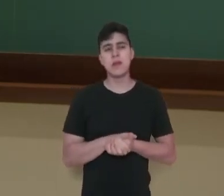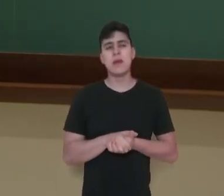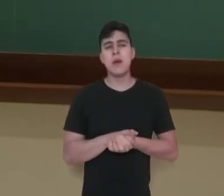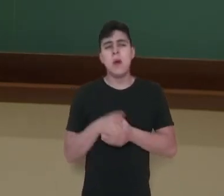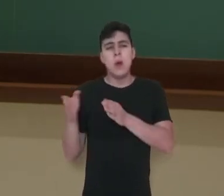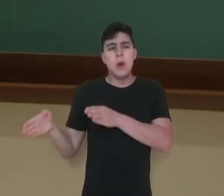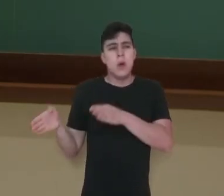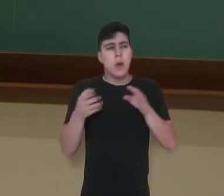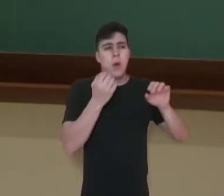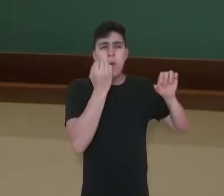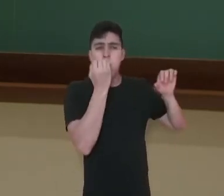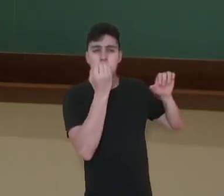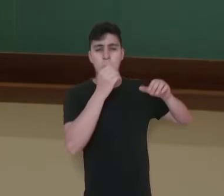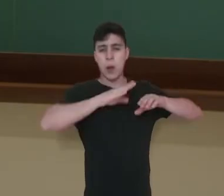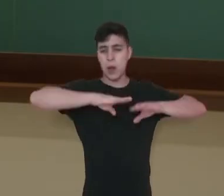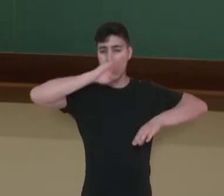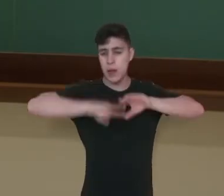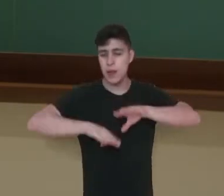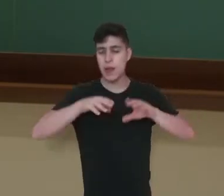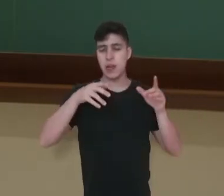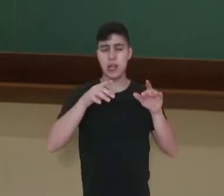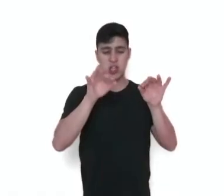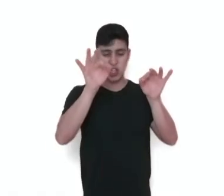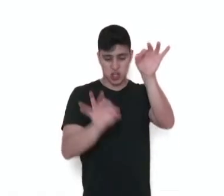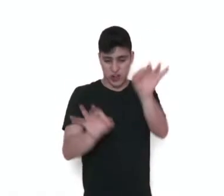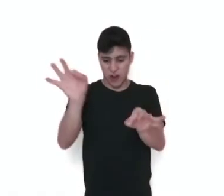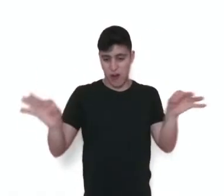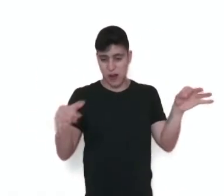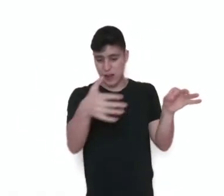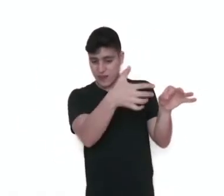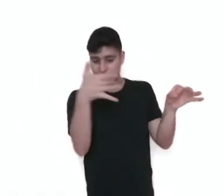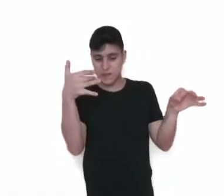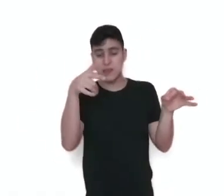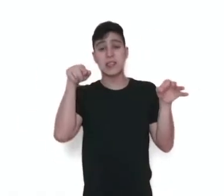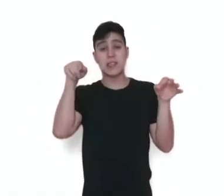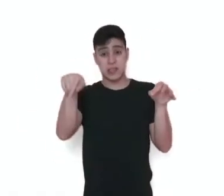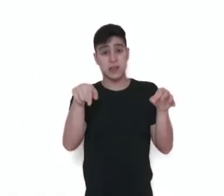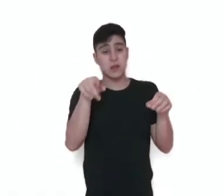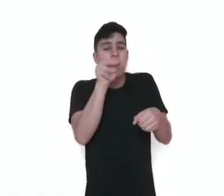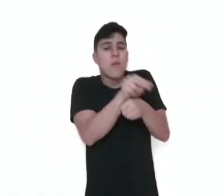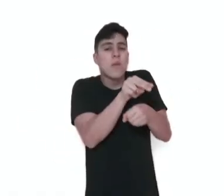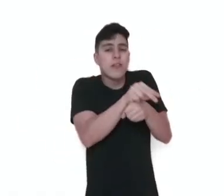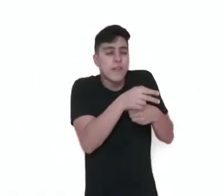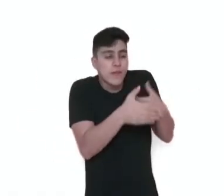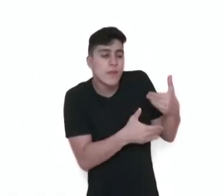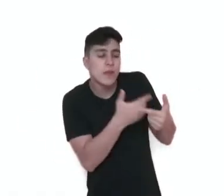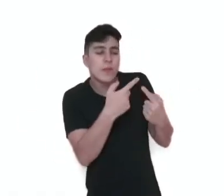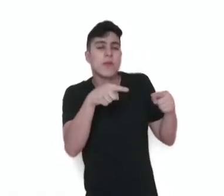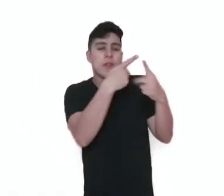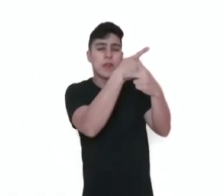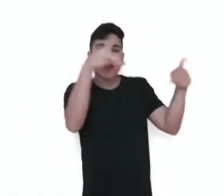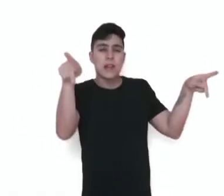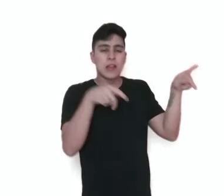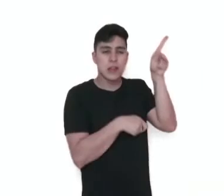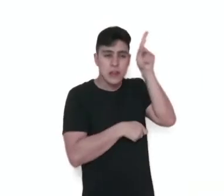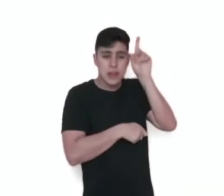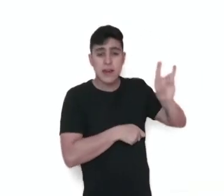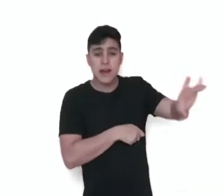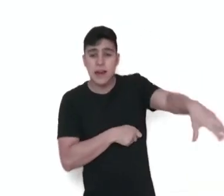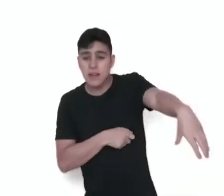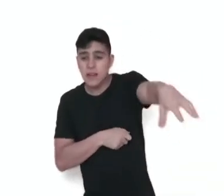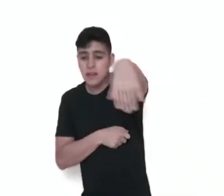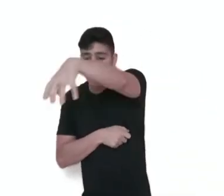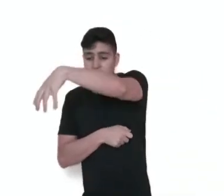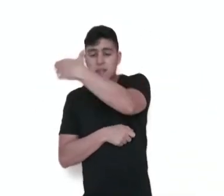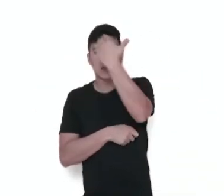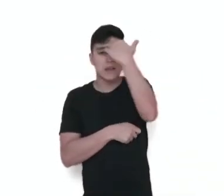Instrumentos de sopro, percussão e cordas divulgam e mantêm viva a música dos indígenas brasileiros. Cada aldeia ou comunidade sabe fazer